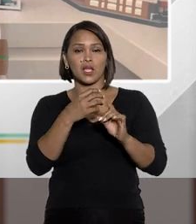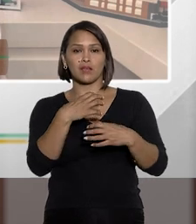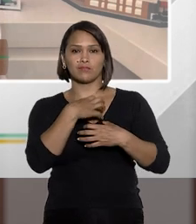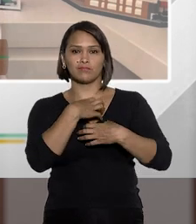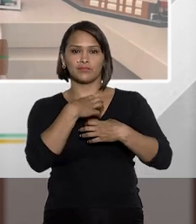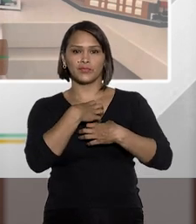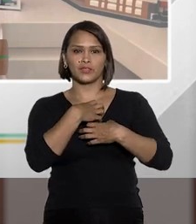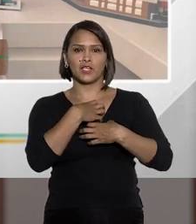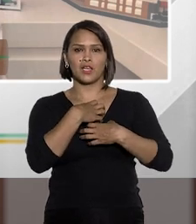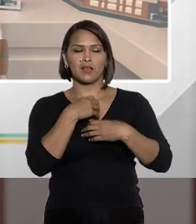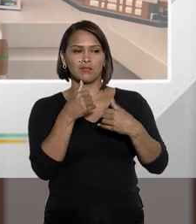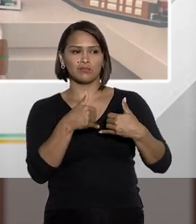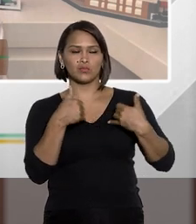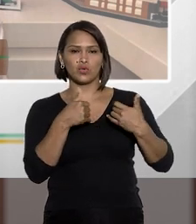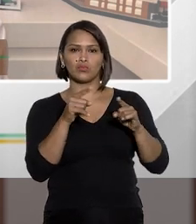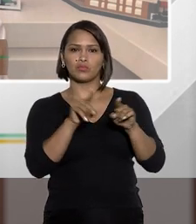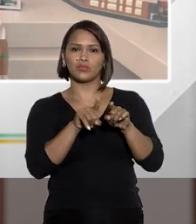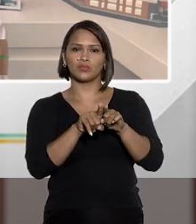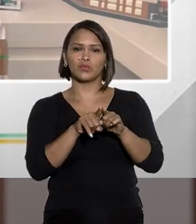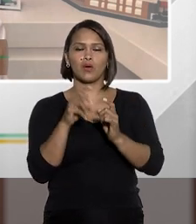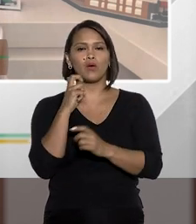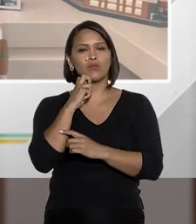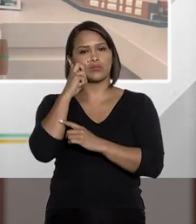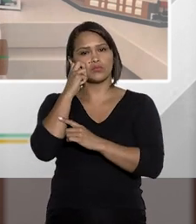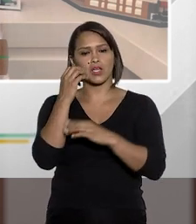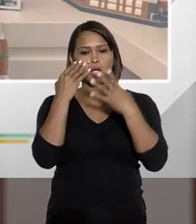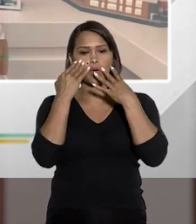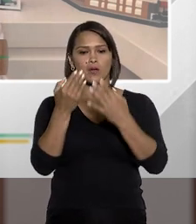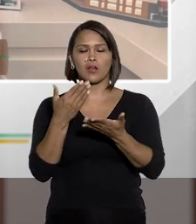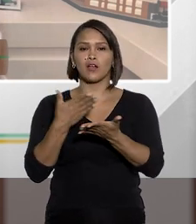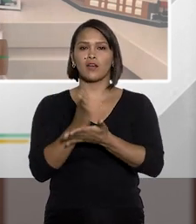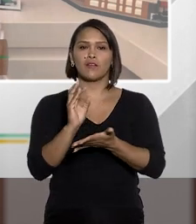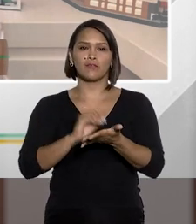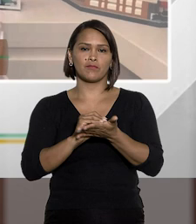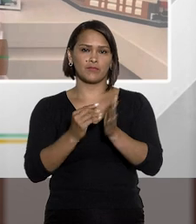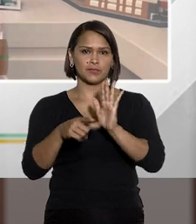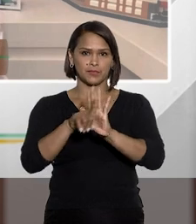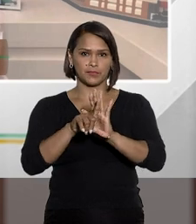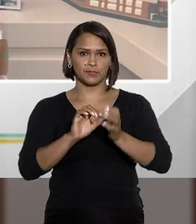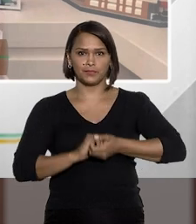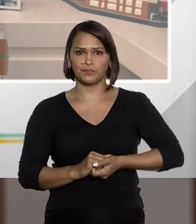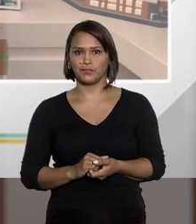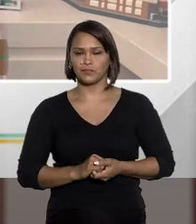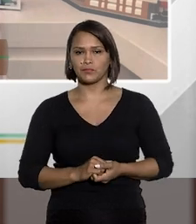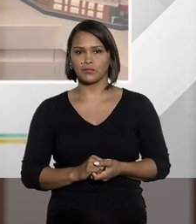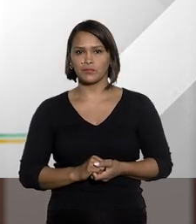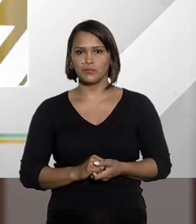sujeitar a uma situação vexatória ou a um constrangimento não autorizado em lei.